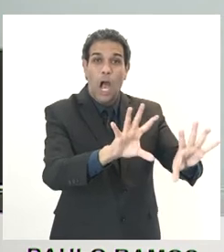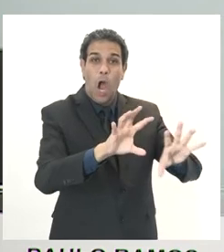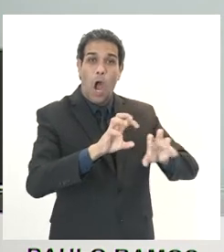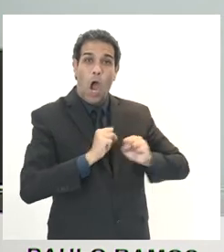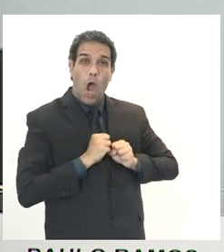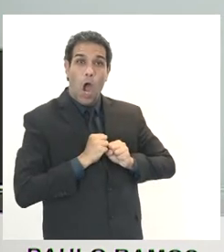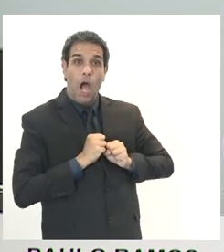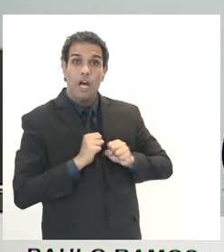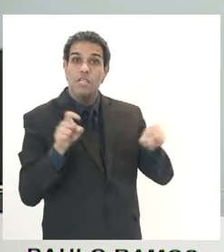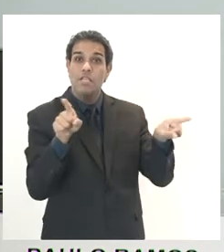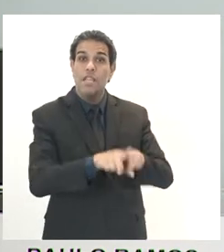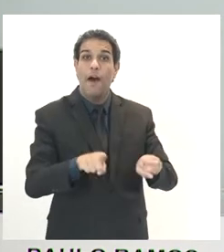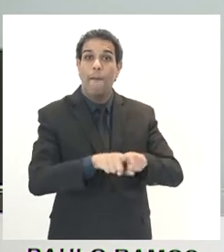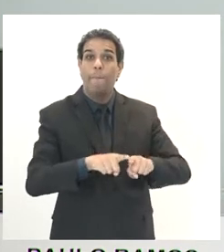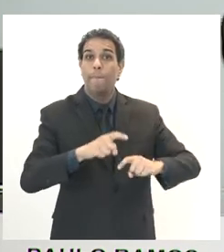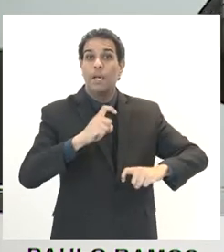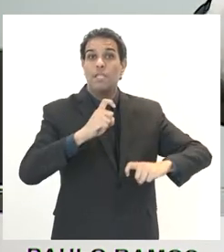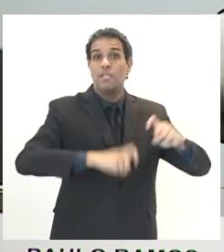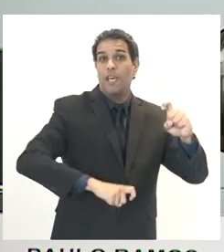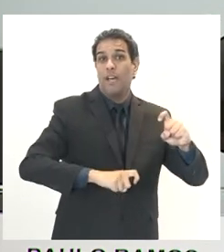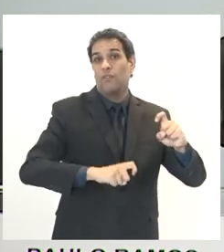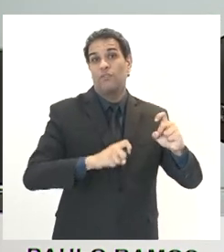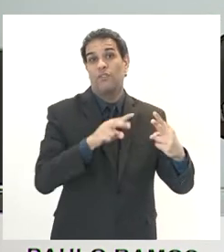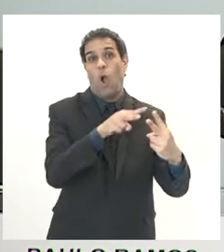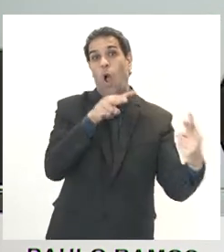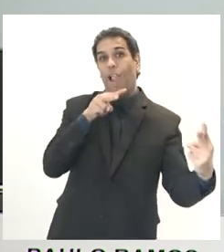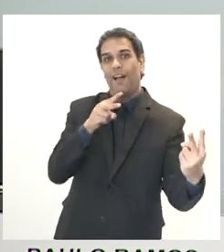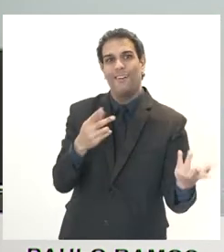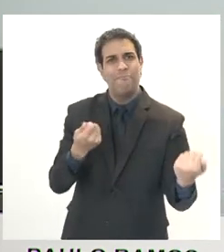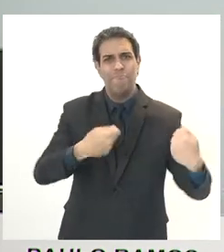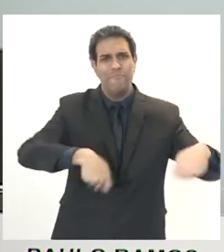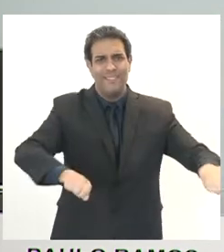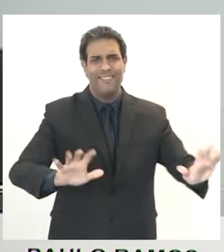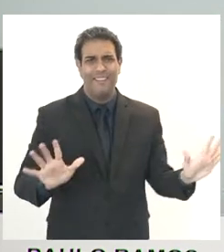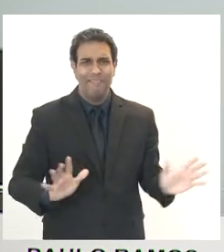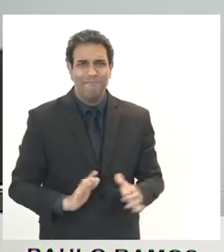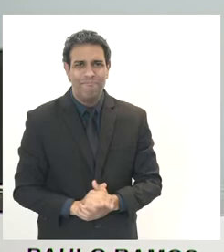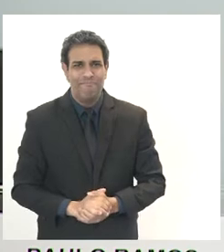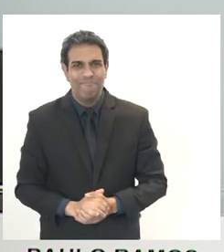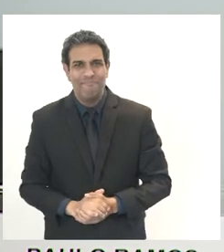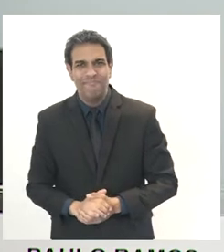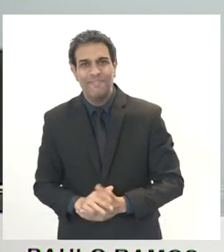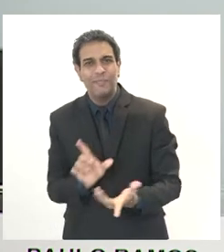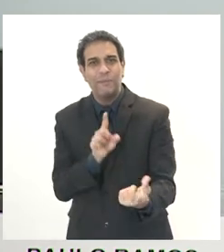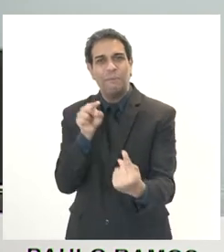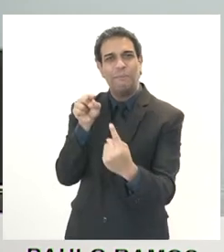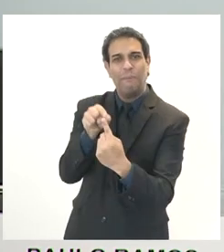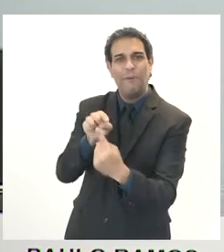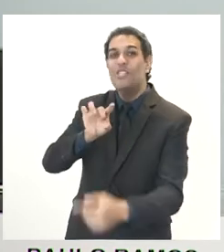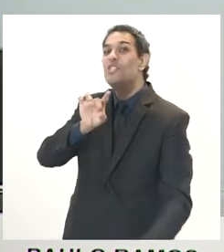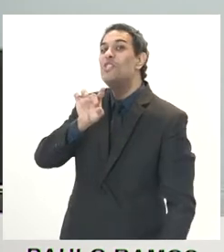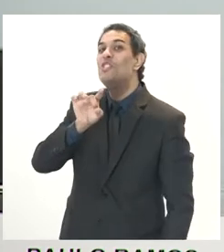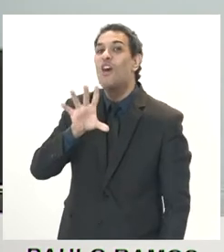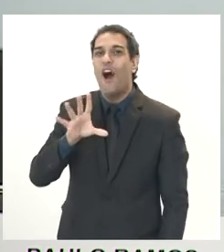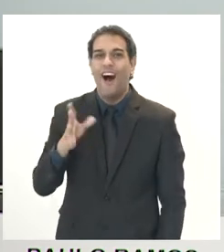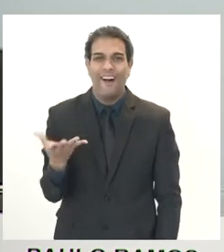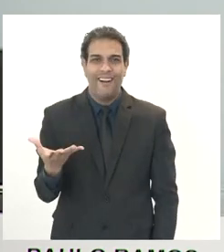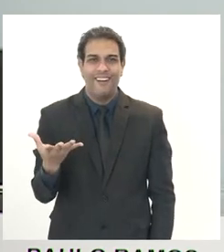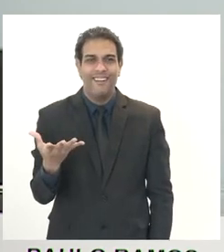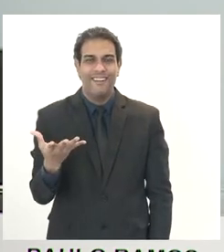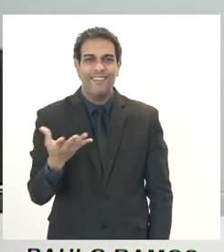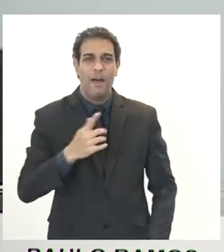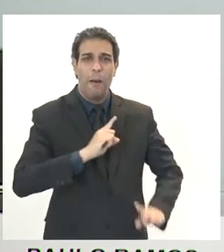o sexo virtual. Não precisa. Se o objetivo é só a